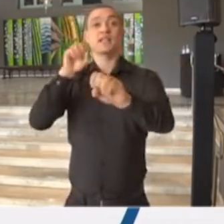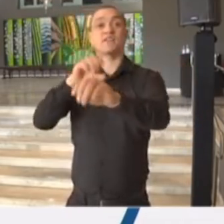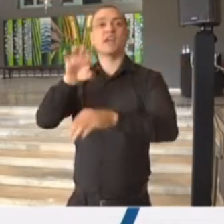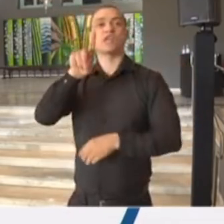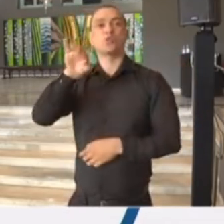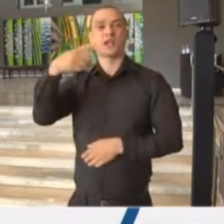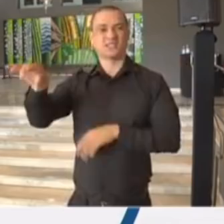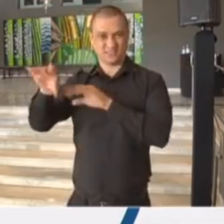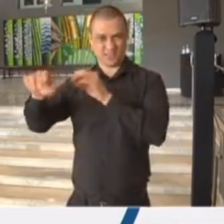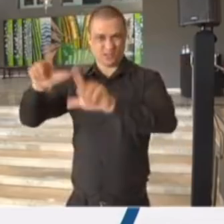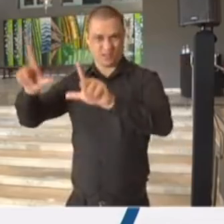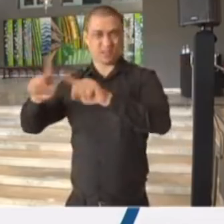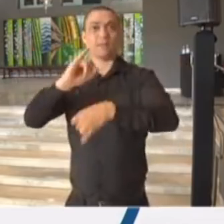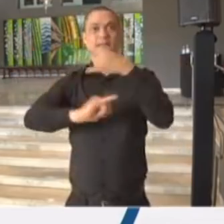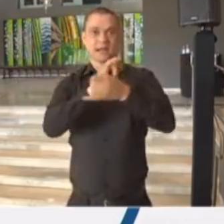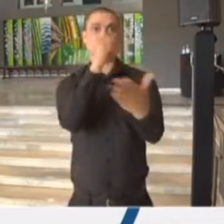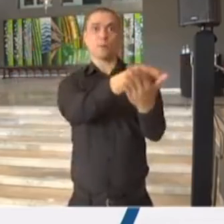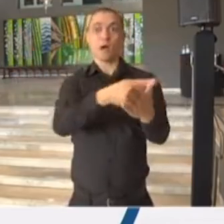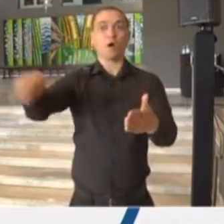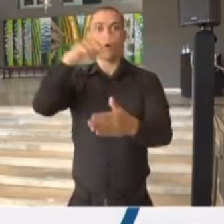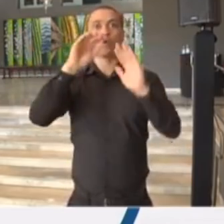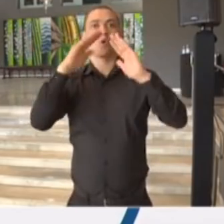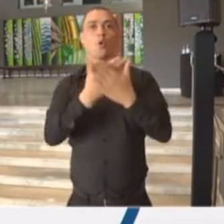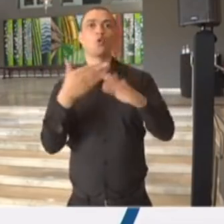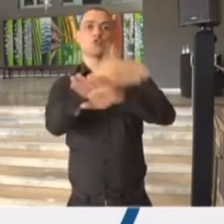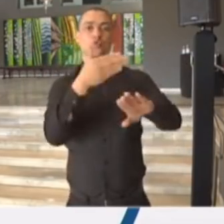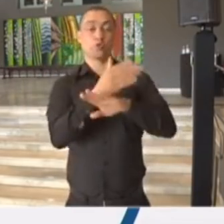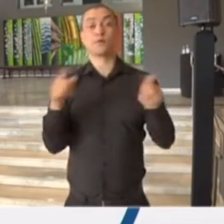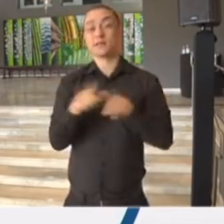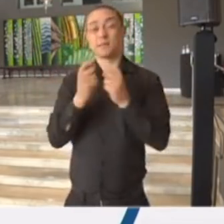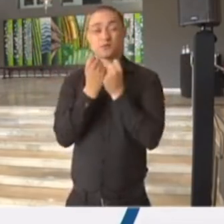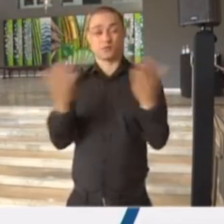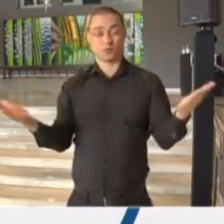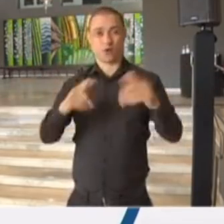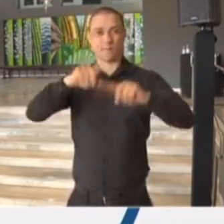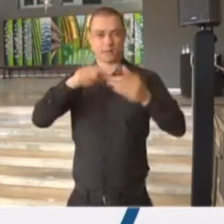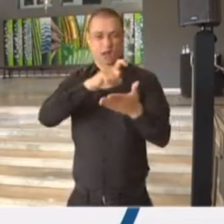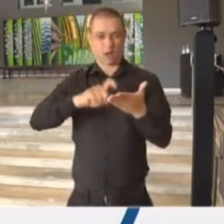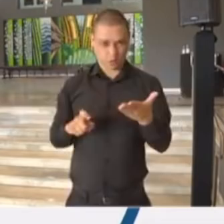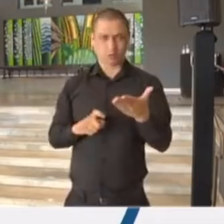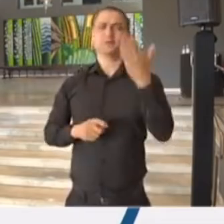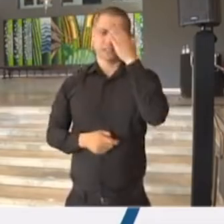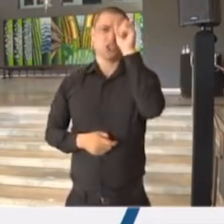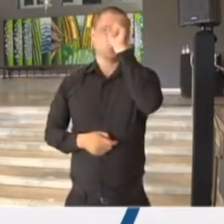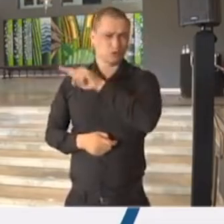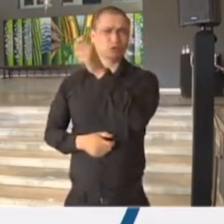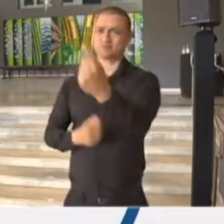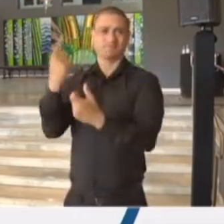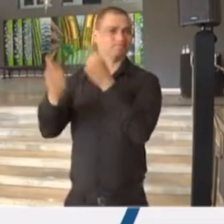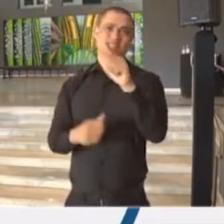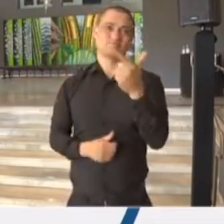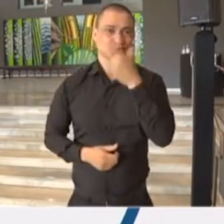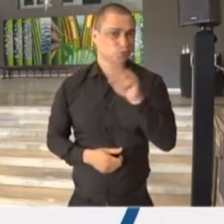aplicativo, pagando a internet para que os alunos possam acessar, distribuímos também materiais impressos, sabendo de todas as dificuldades e desafios que